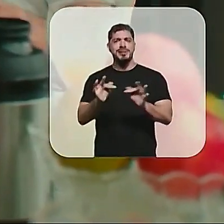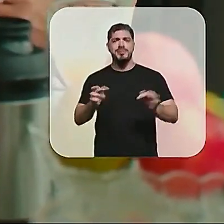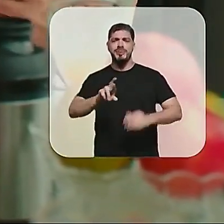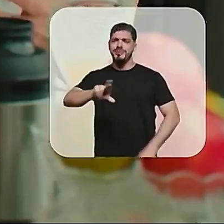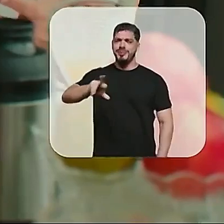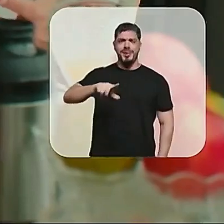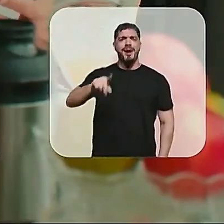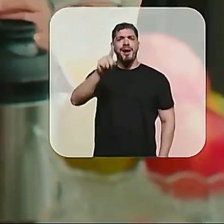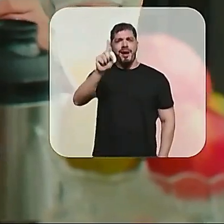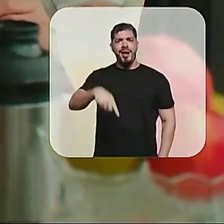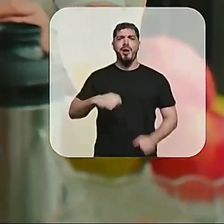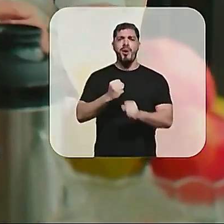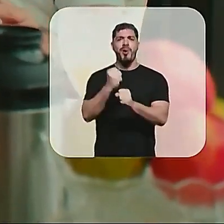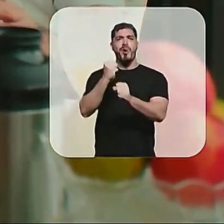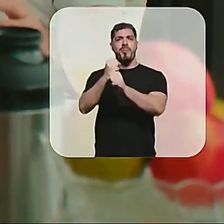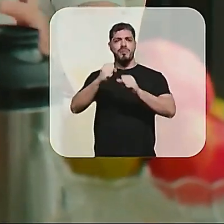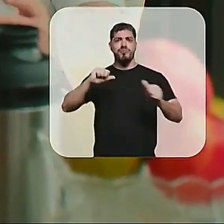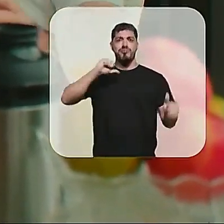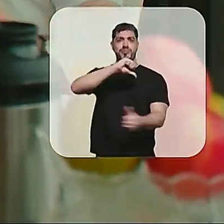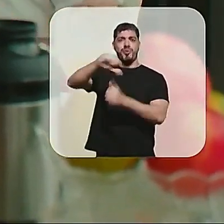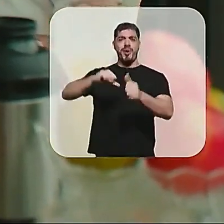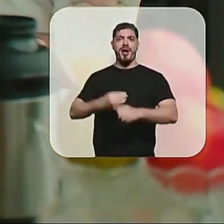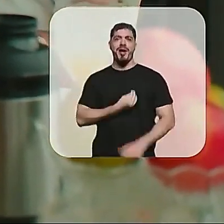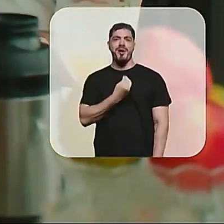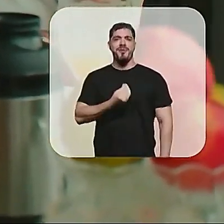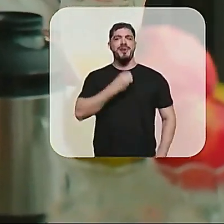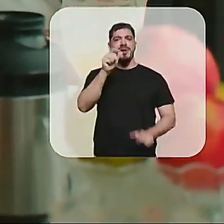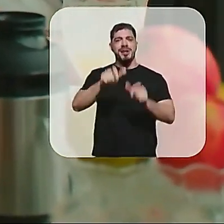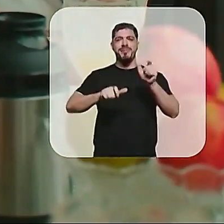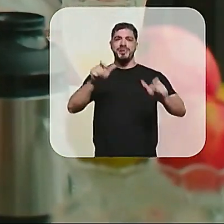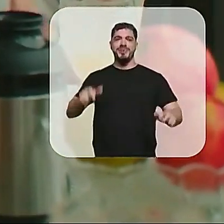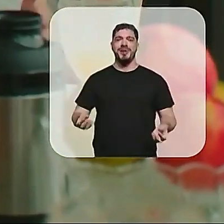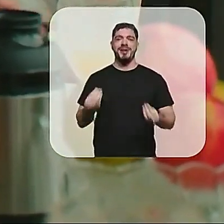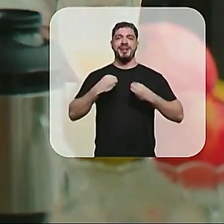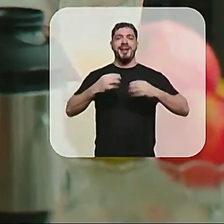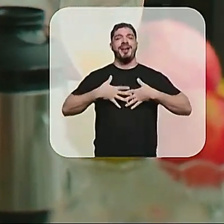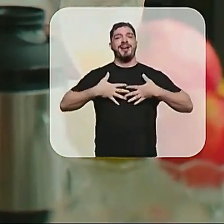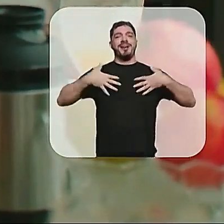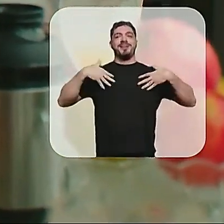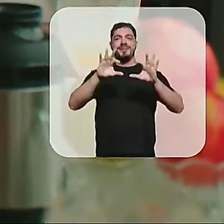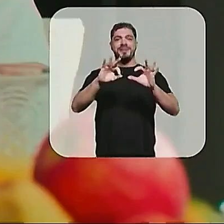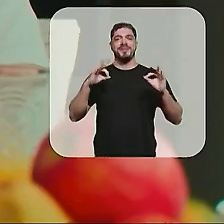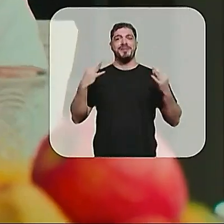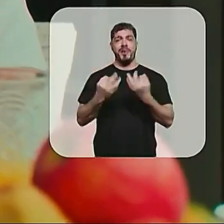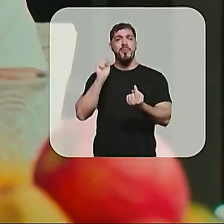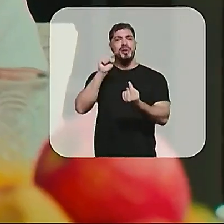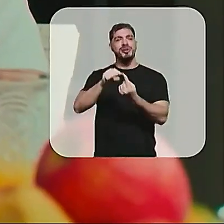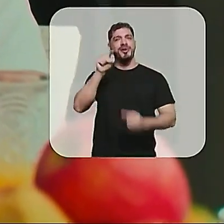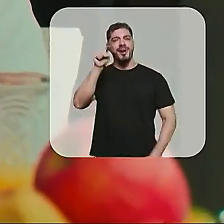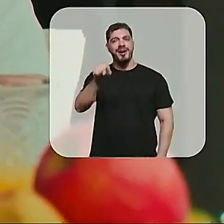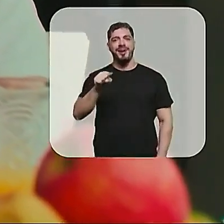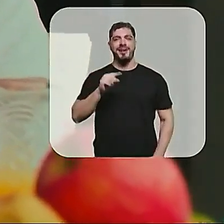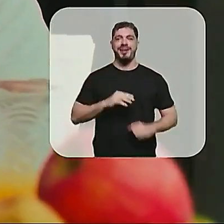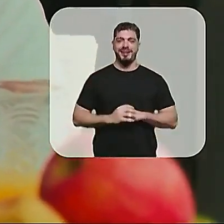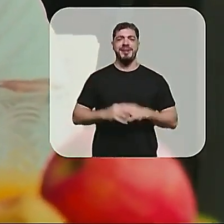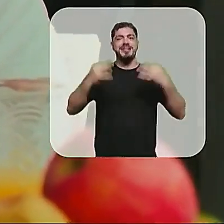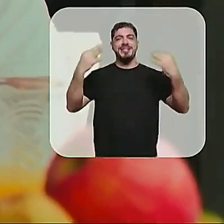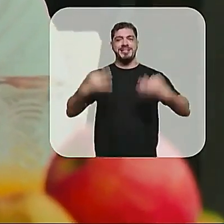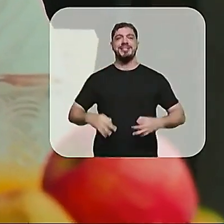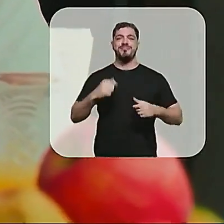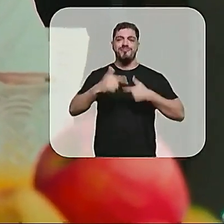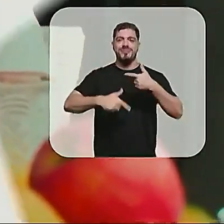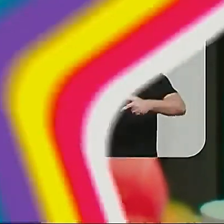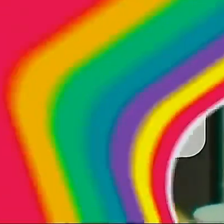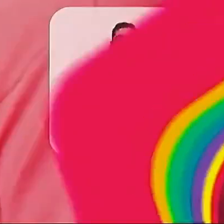transformam a vida das pessoas e que geram um bem-estar pras nossas famílias. Então esse é o nosso objetivo. E eu tenho certeza que nós vamos fazer muito mais pela